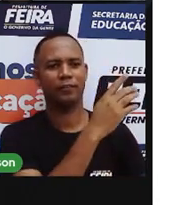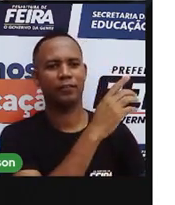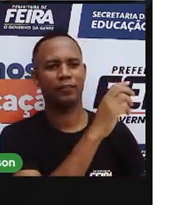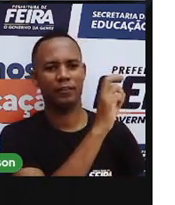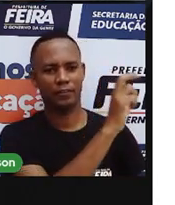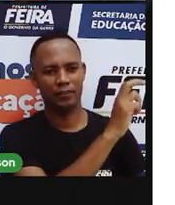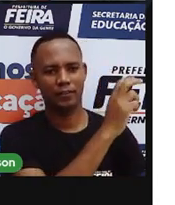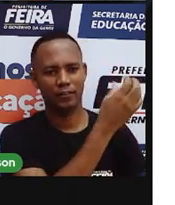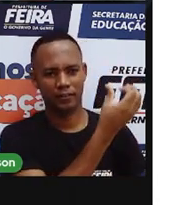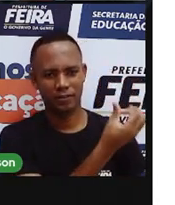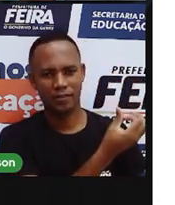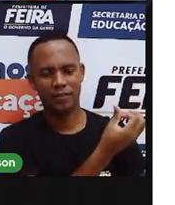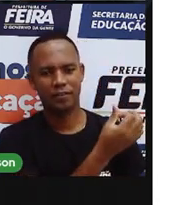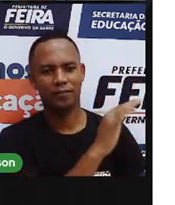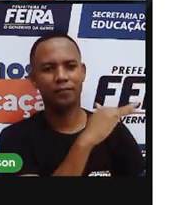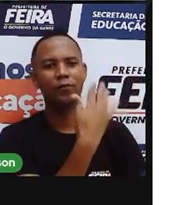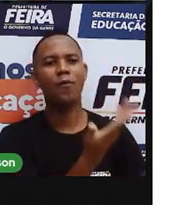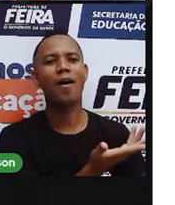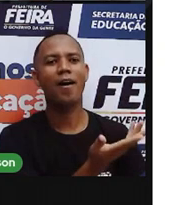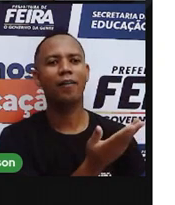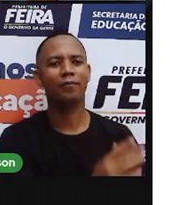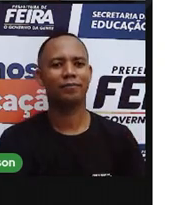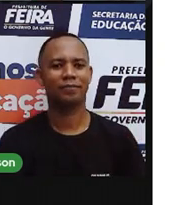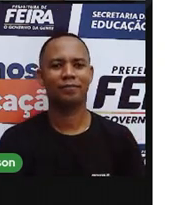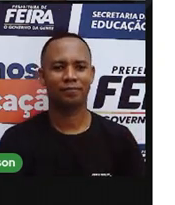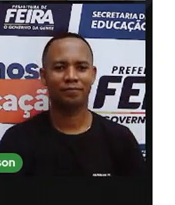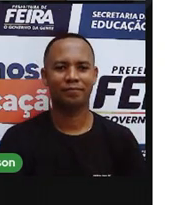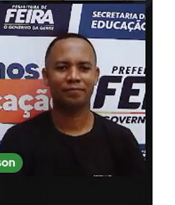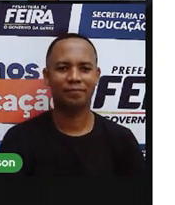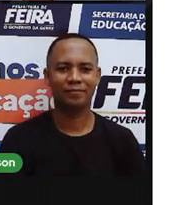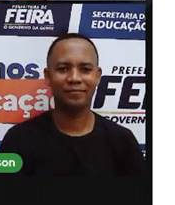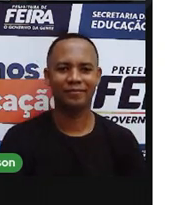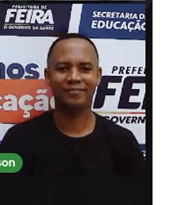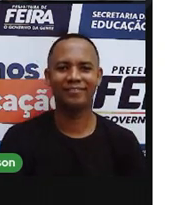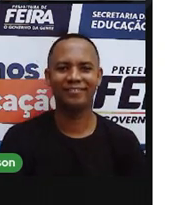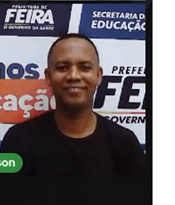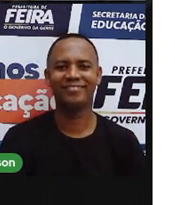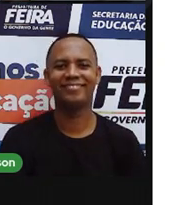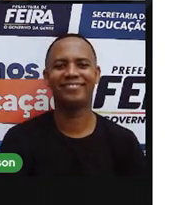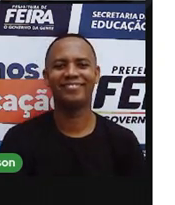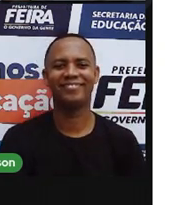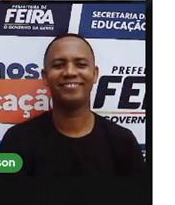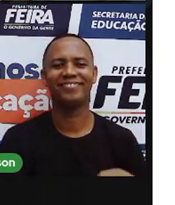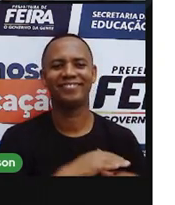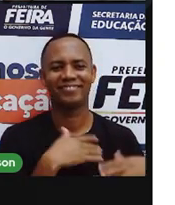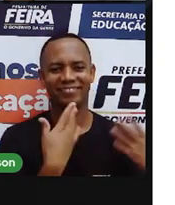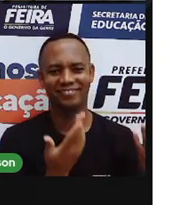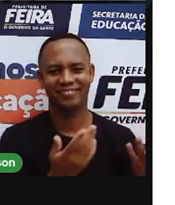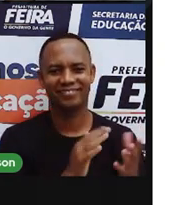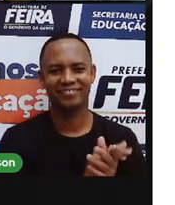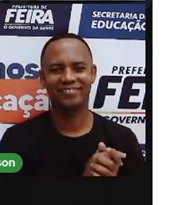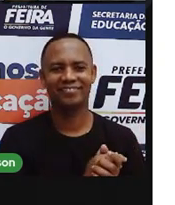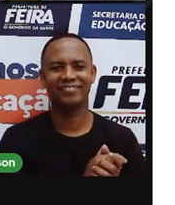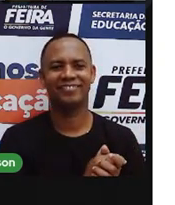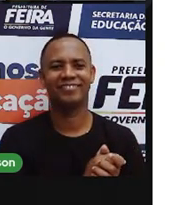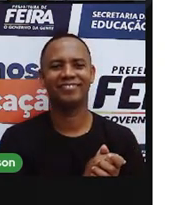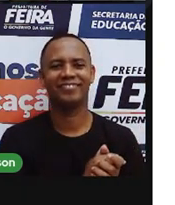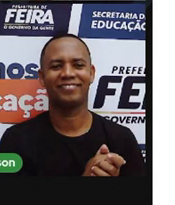sexta? Pronto. Não vou responder, não. Quantas estrofes tem o poema? E agora?